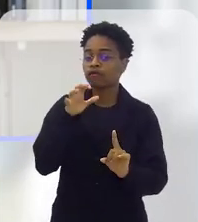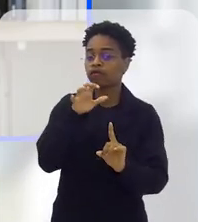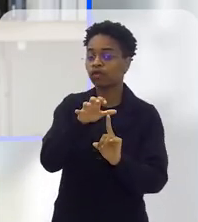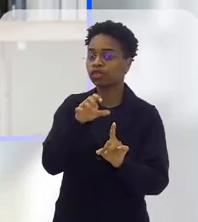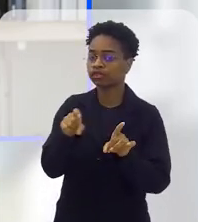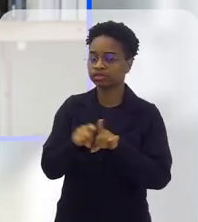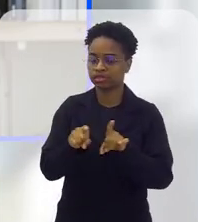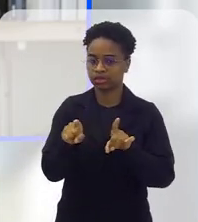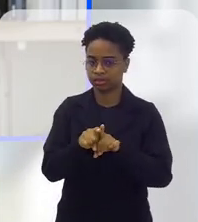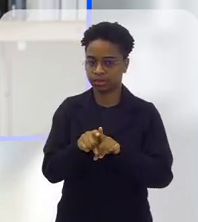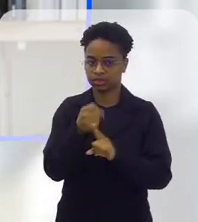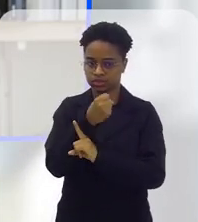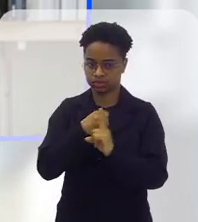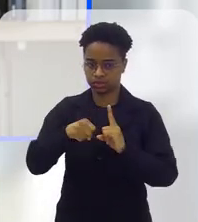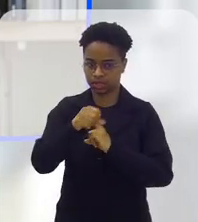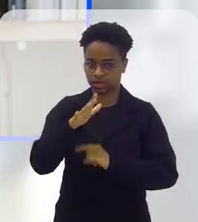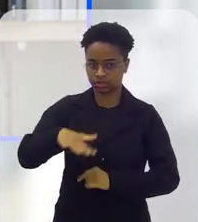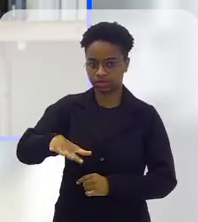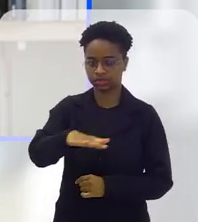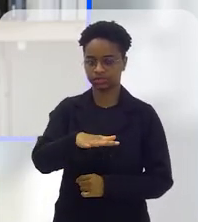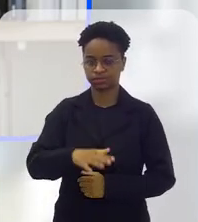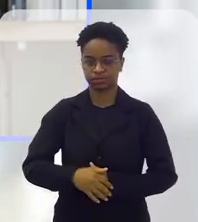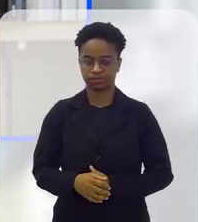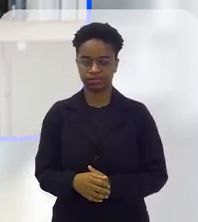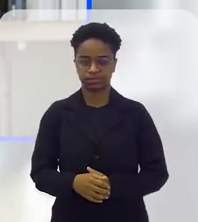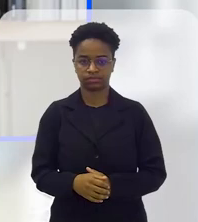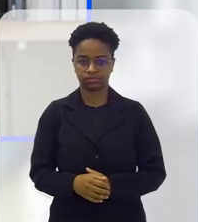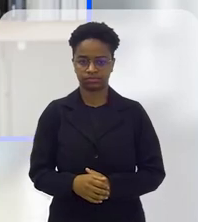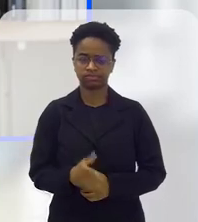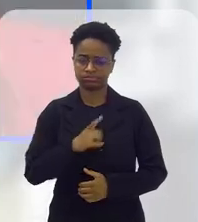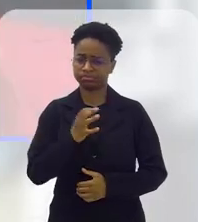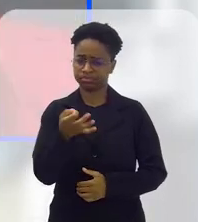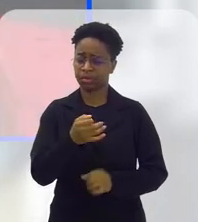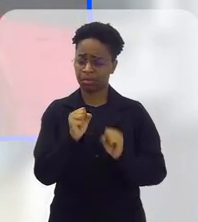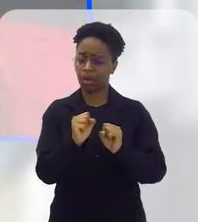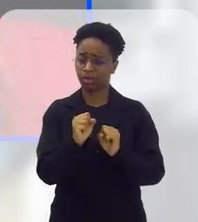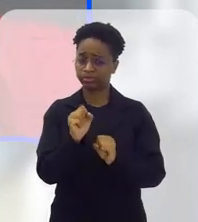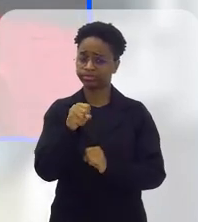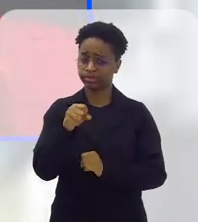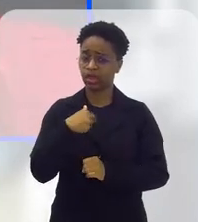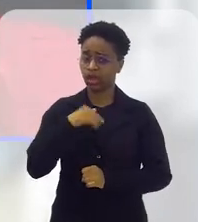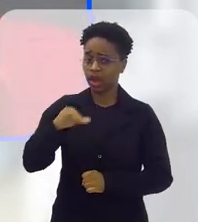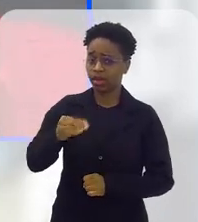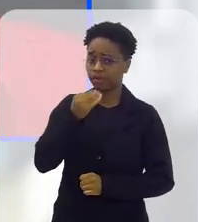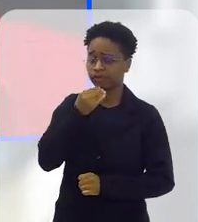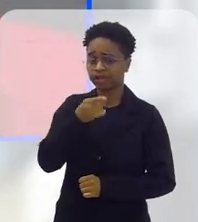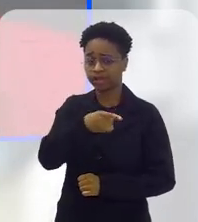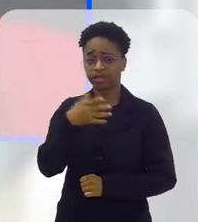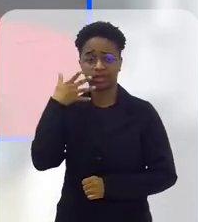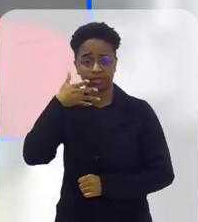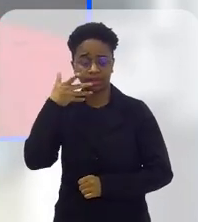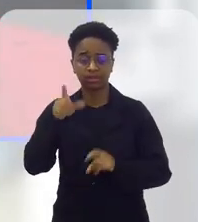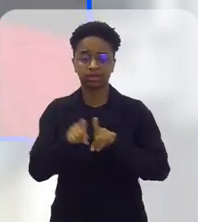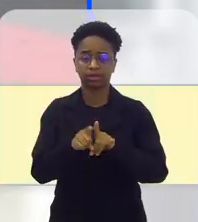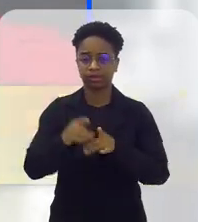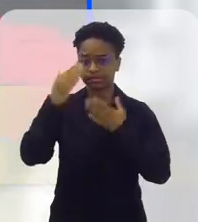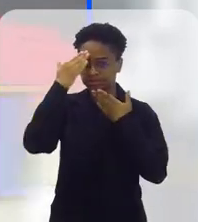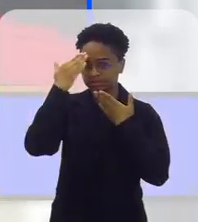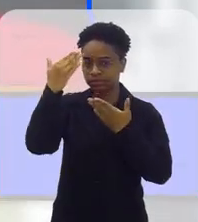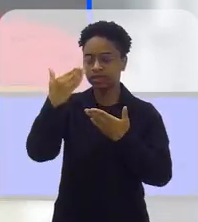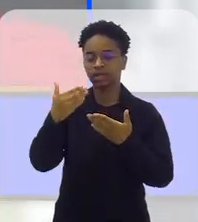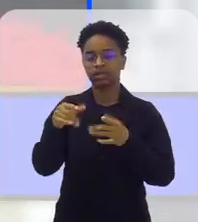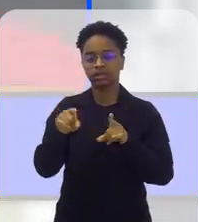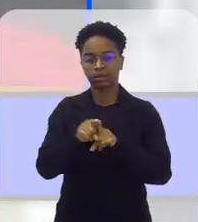impacta diretamente também na nossa sociedade, Fernanda? Com certeza, Marieta. Aproveitando o gancho do nosso deputado, gostaria também de